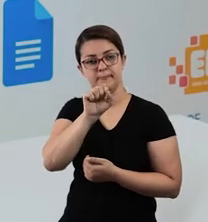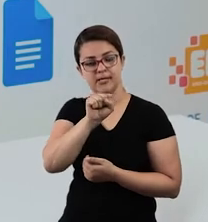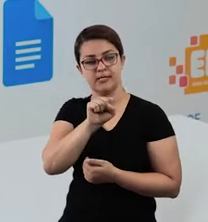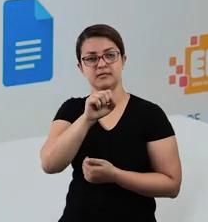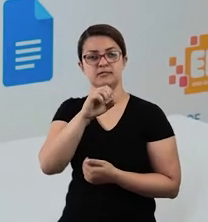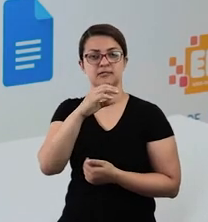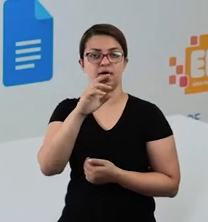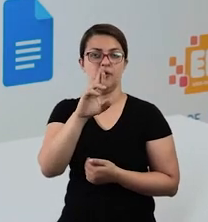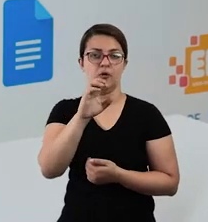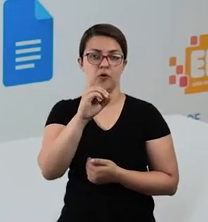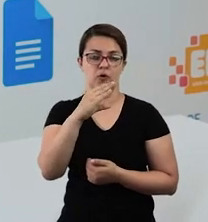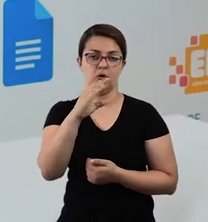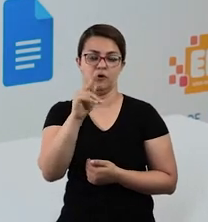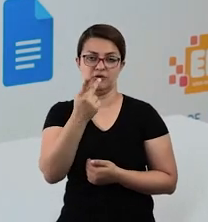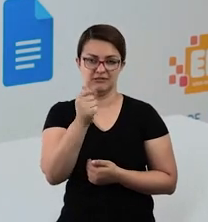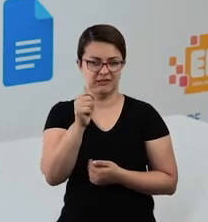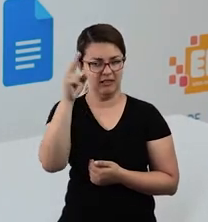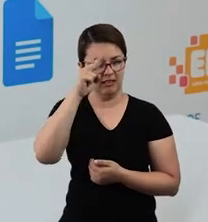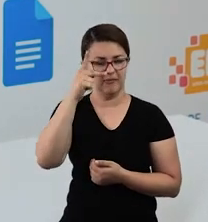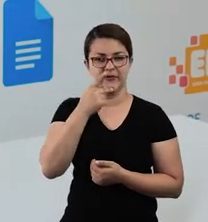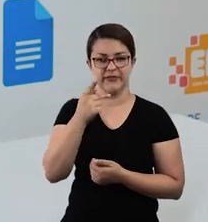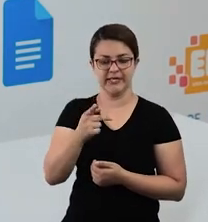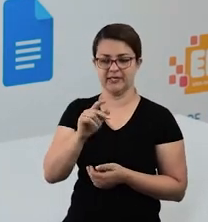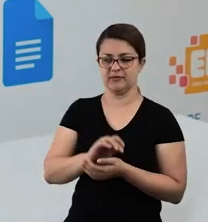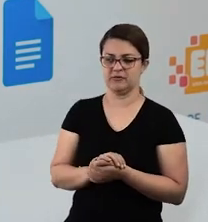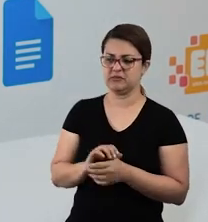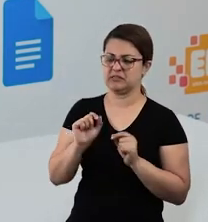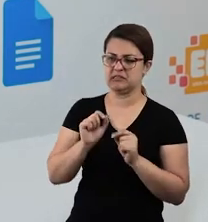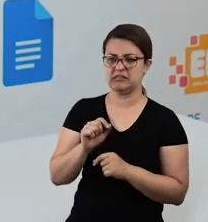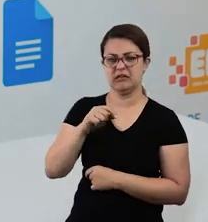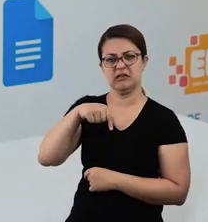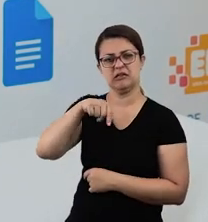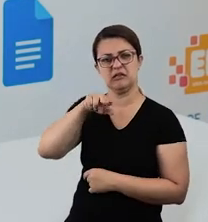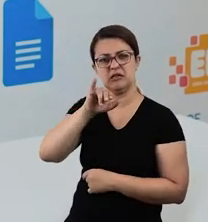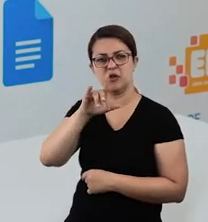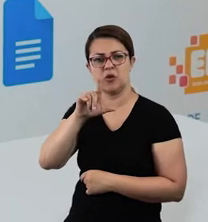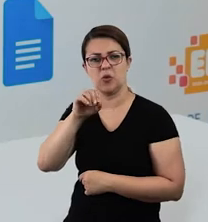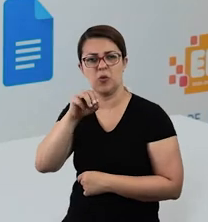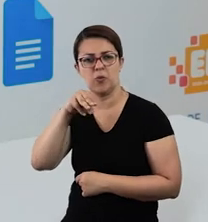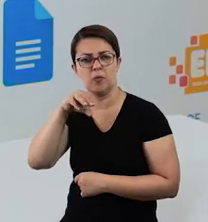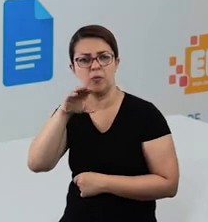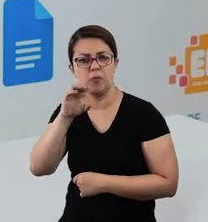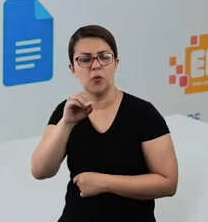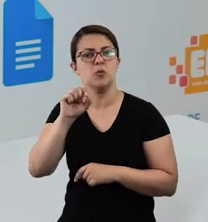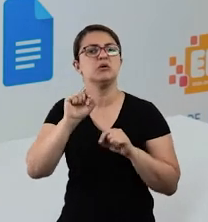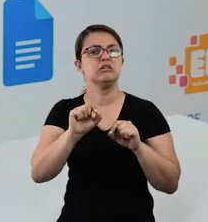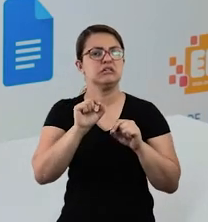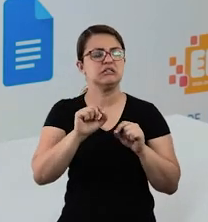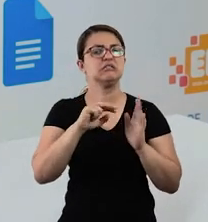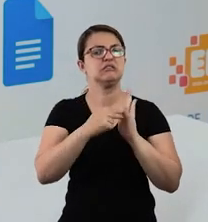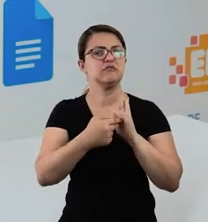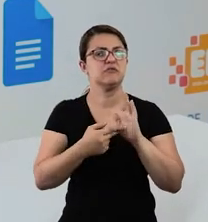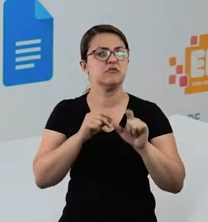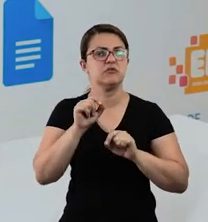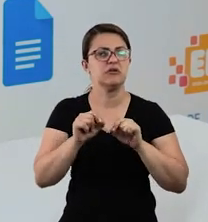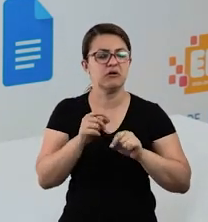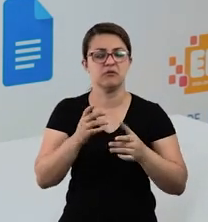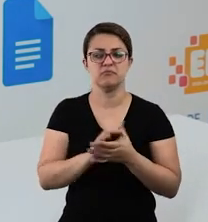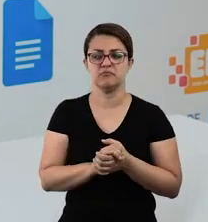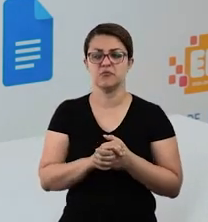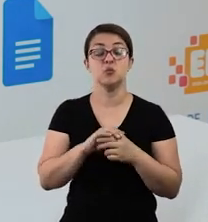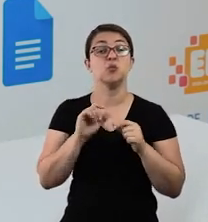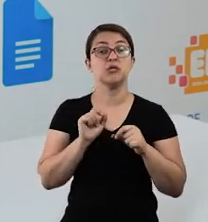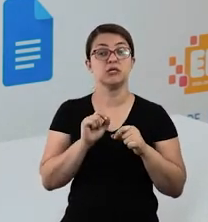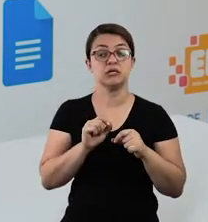Zumbi estava lá no Quilombo. Professor, Quilombo, o que é Quilombo? Vamos lembrar um pouquinho o que é Quilombo?